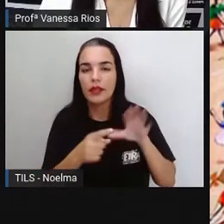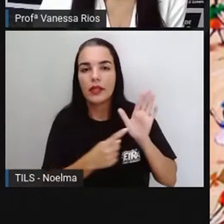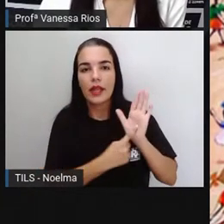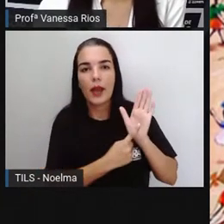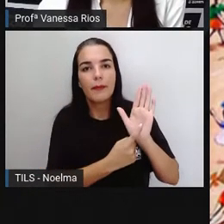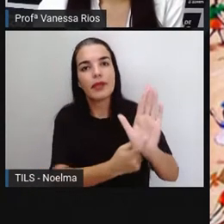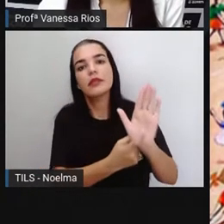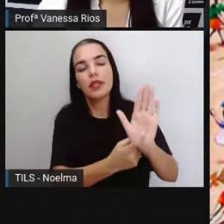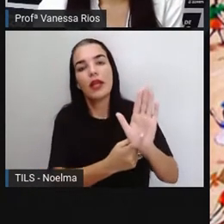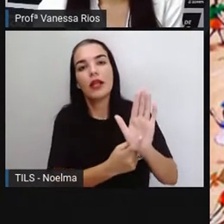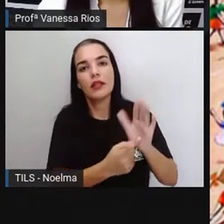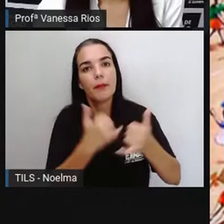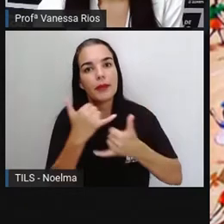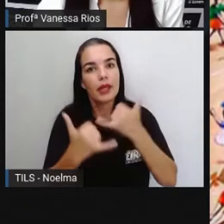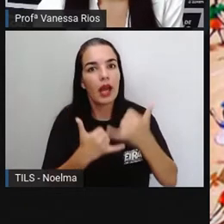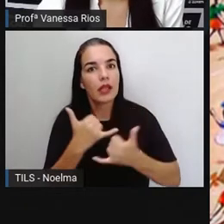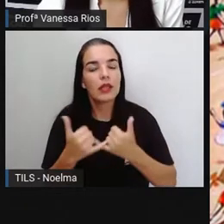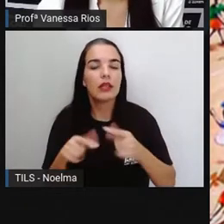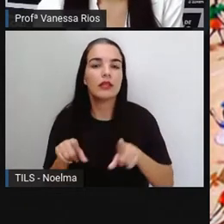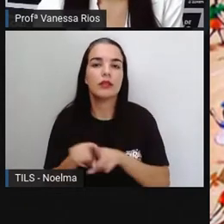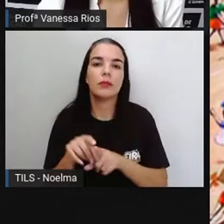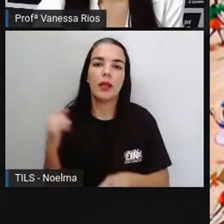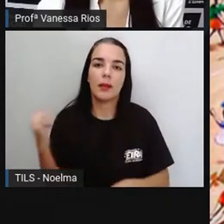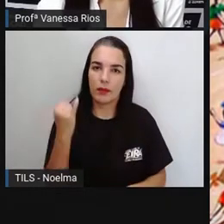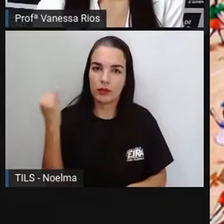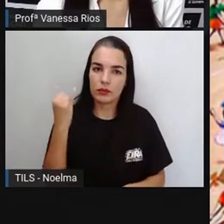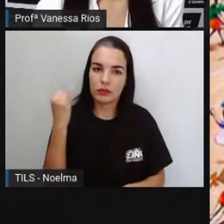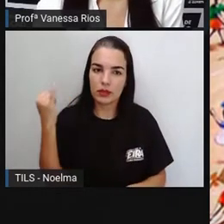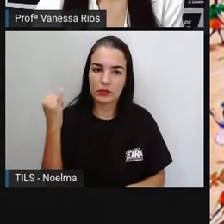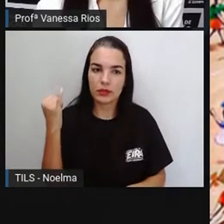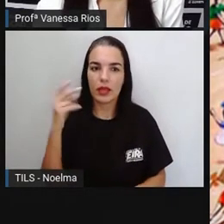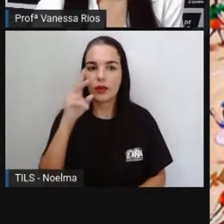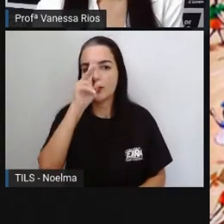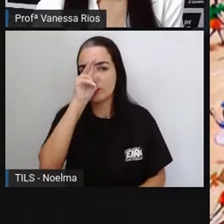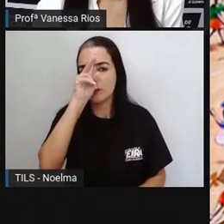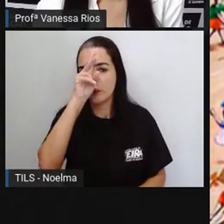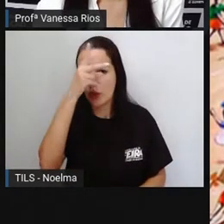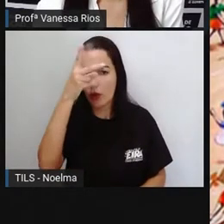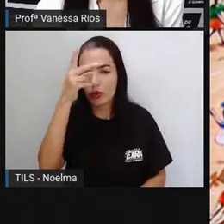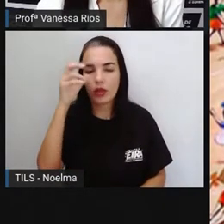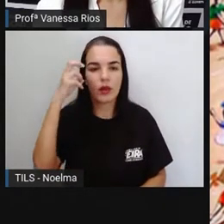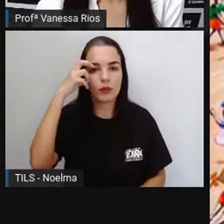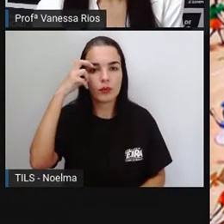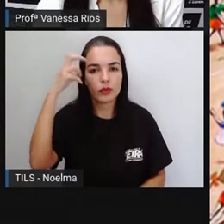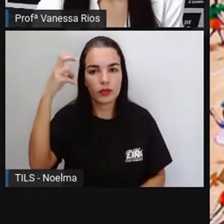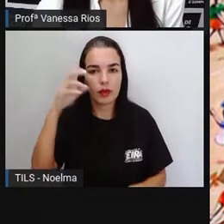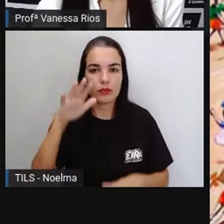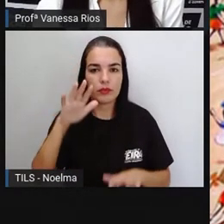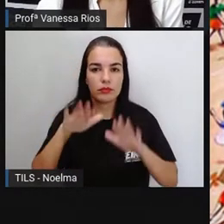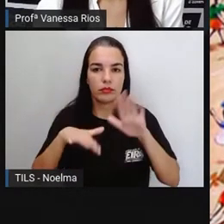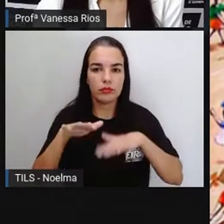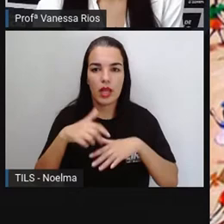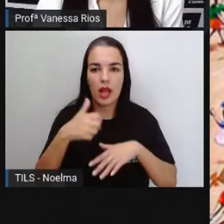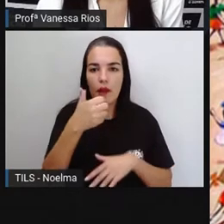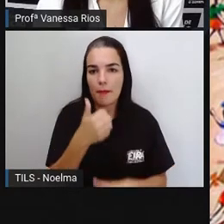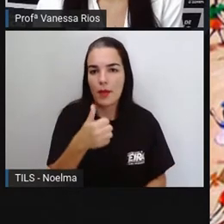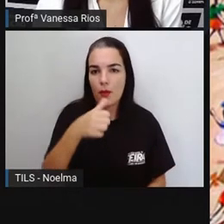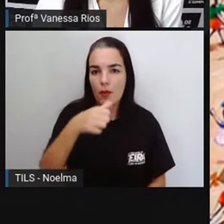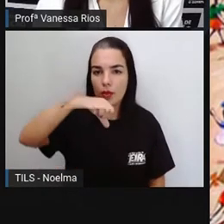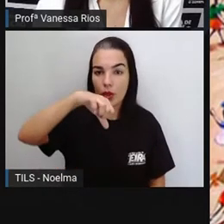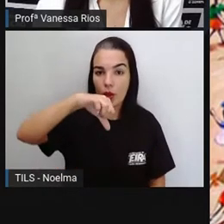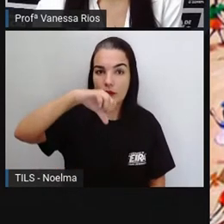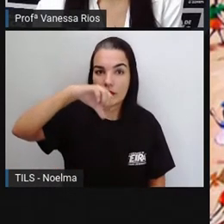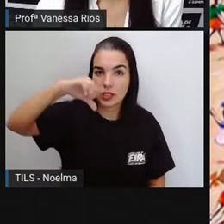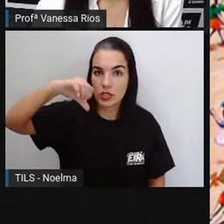toda a sua importância social e cultural. Então de 1990 até hoje, Ivan Cruz já pintou